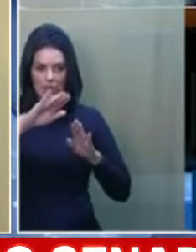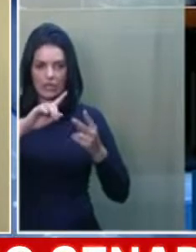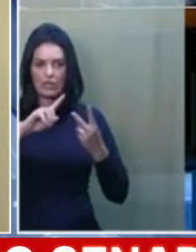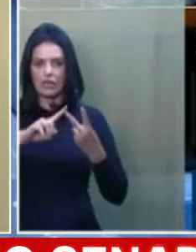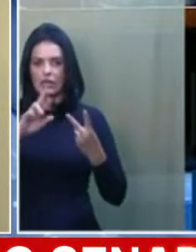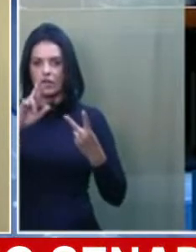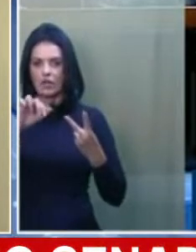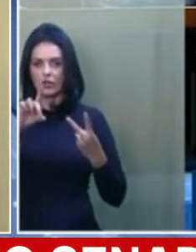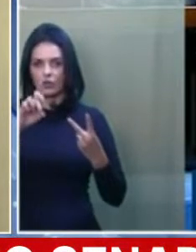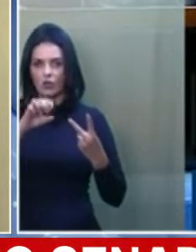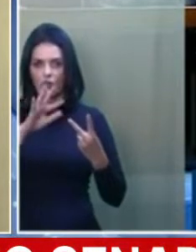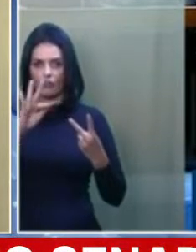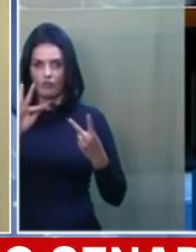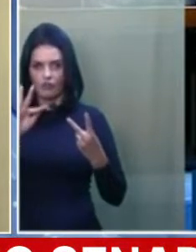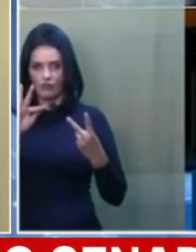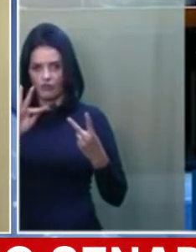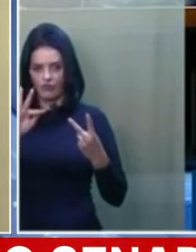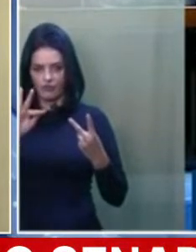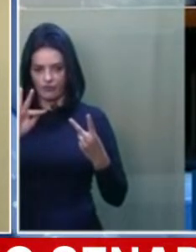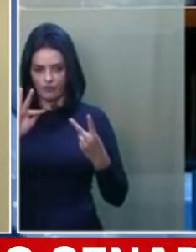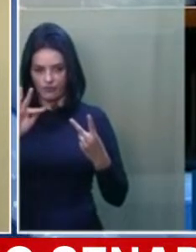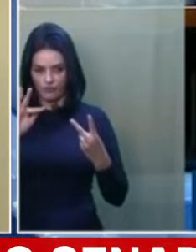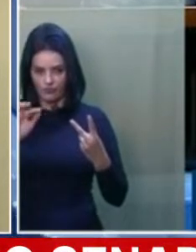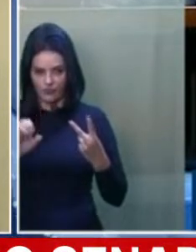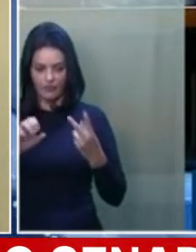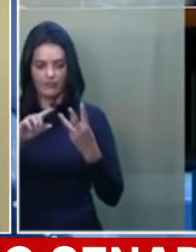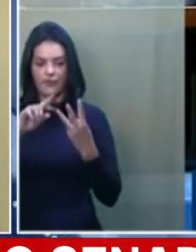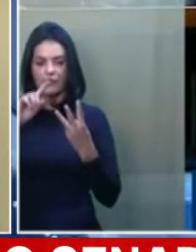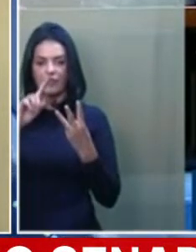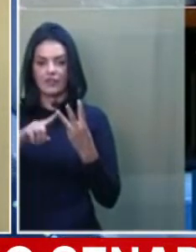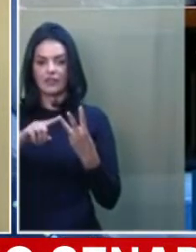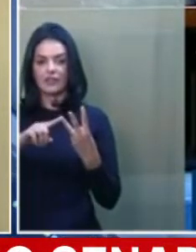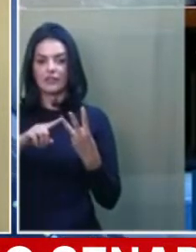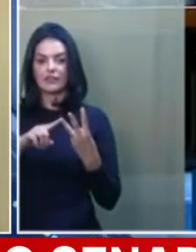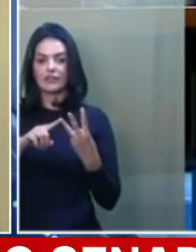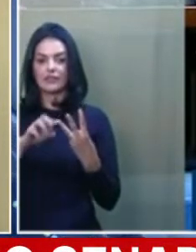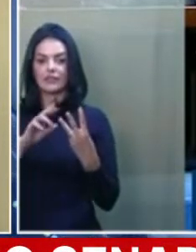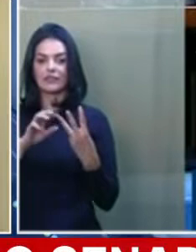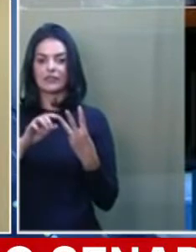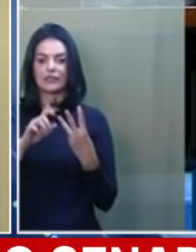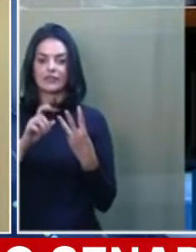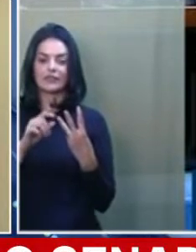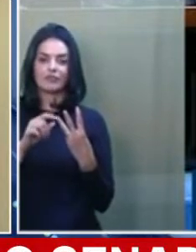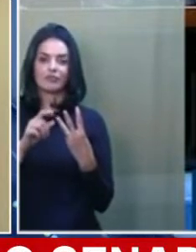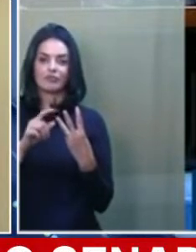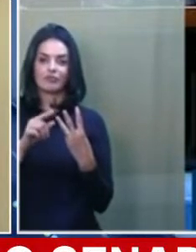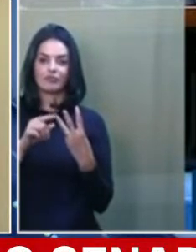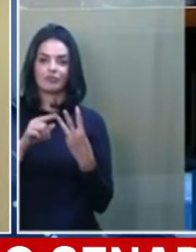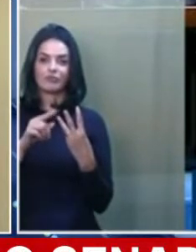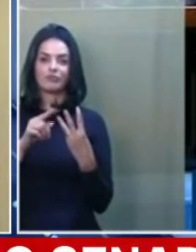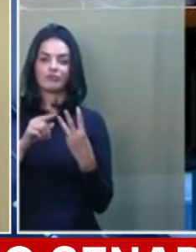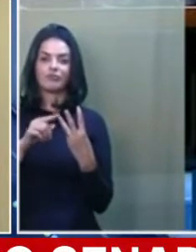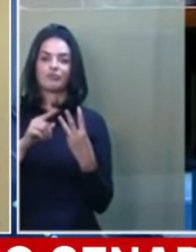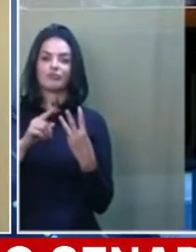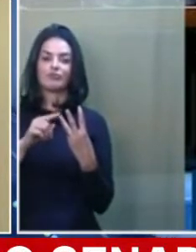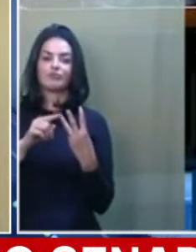combustível. A PEC de combustível perdeu o sentido, tendo em vista de que os governadores